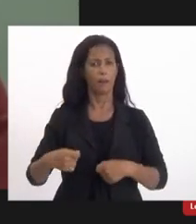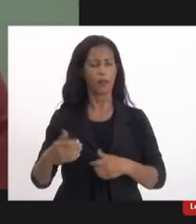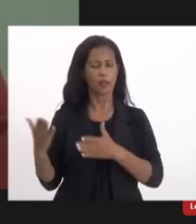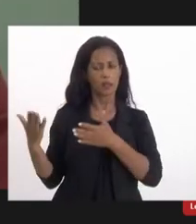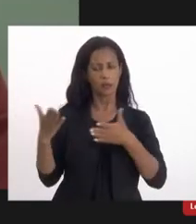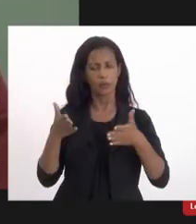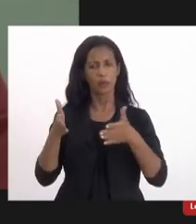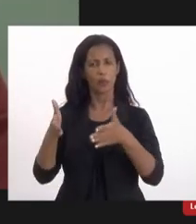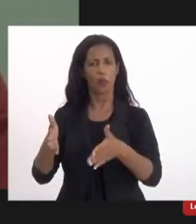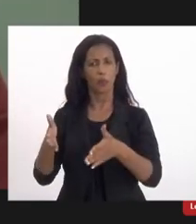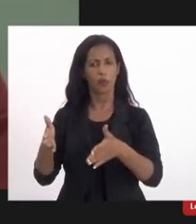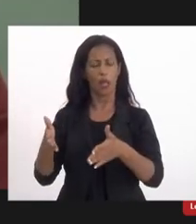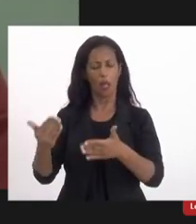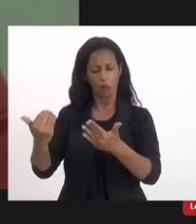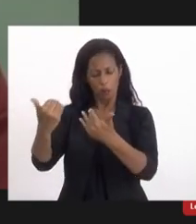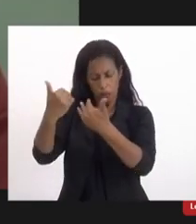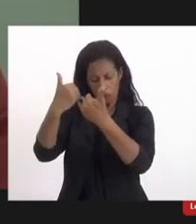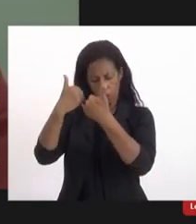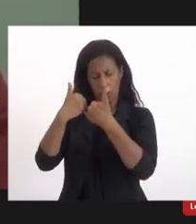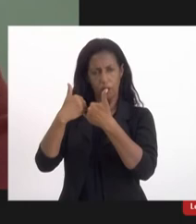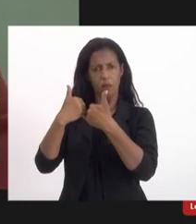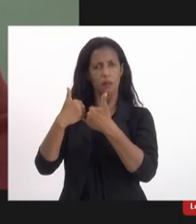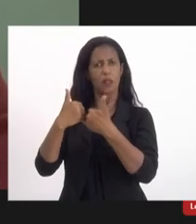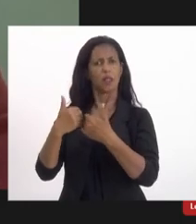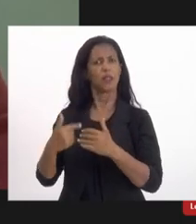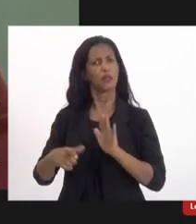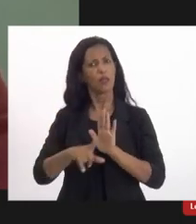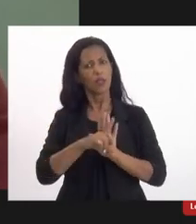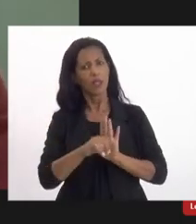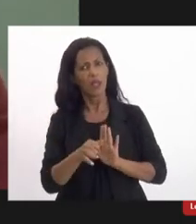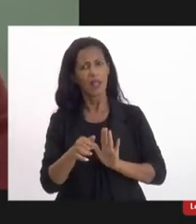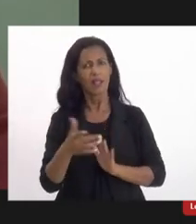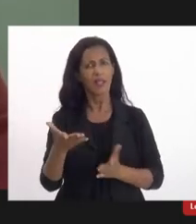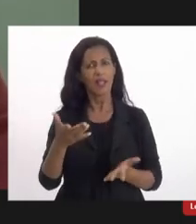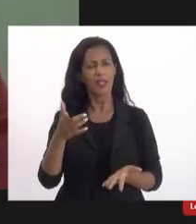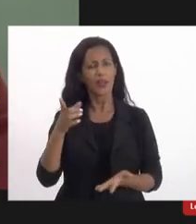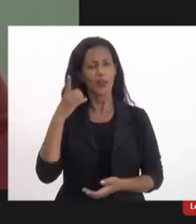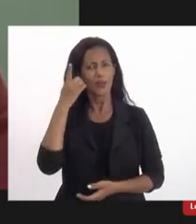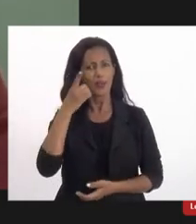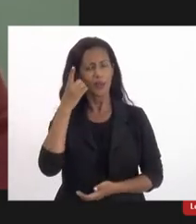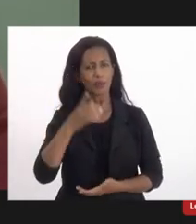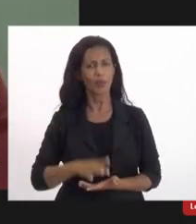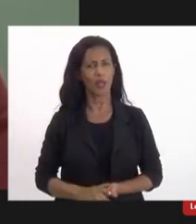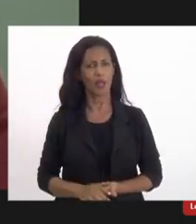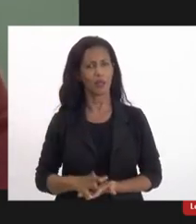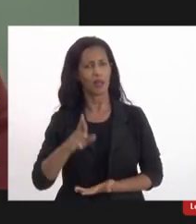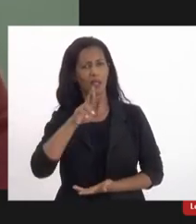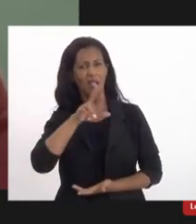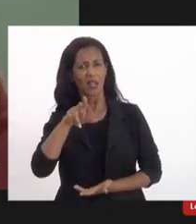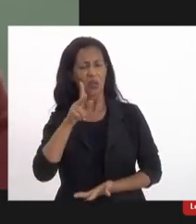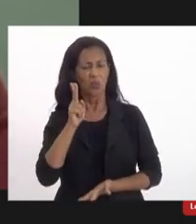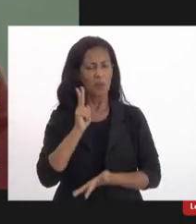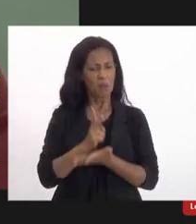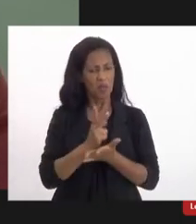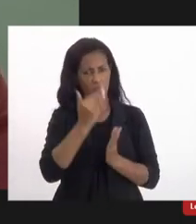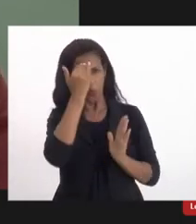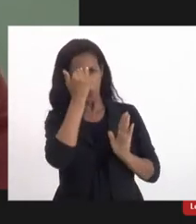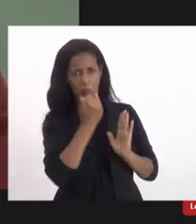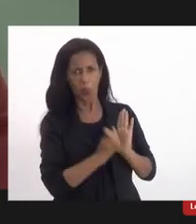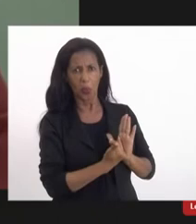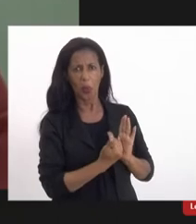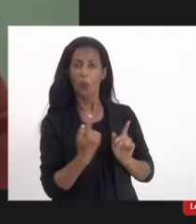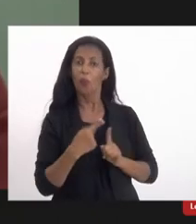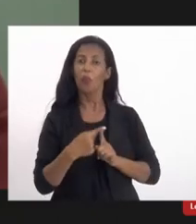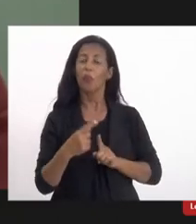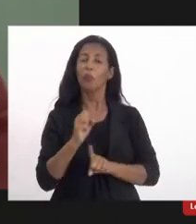voltar para dentro de si, e a lei, o deputado enfermeira Regiane, eu acho que ela não é mesmo cumprida, porque a